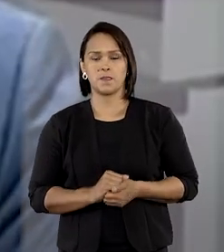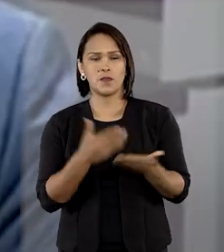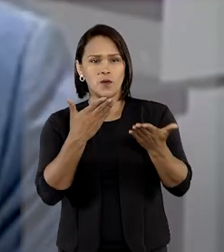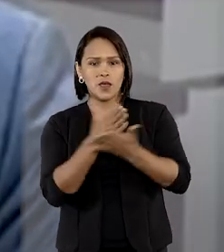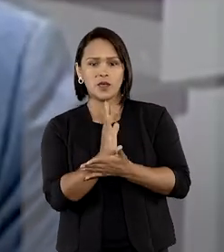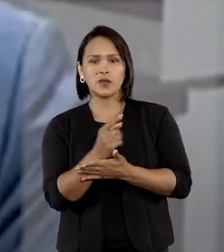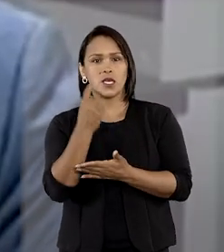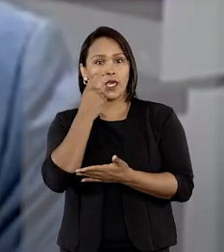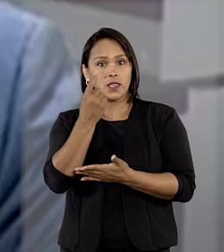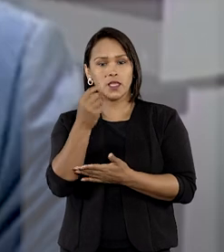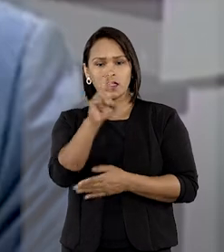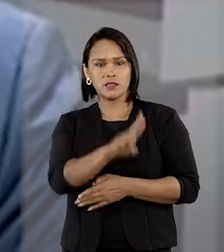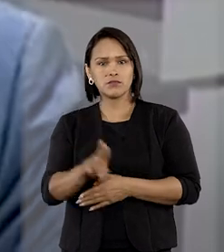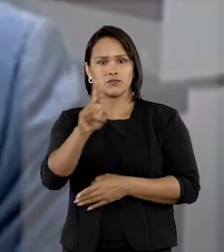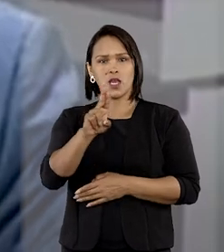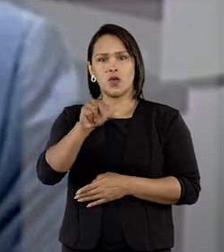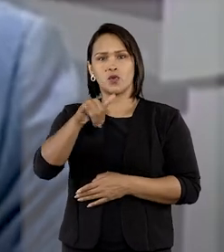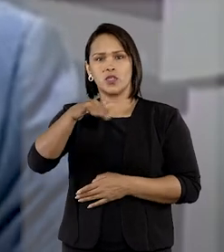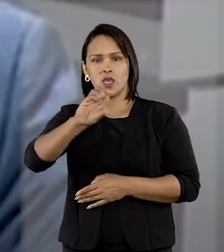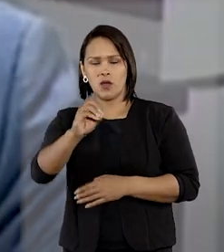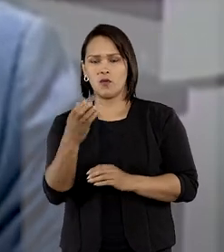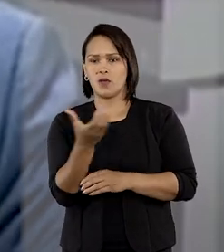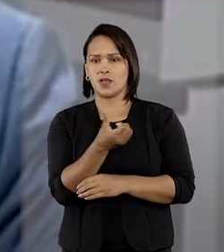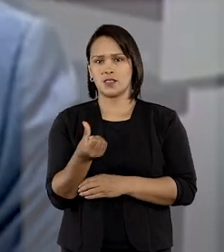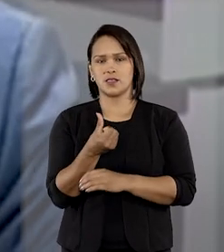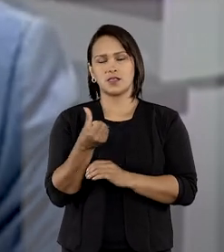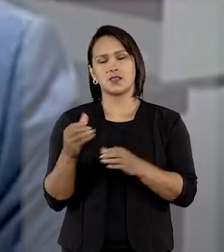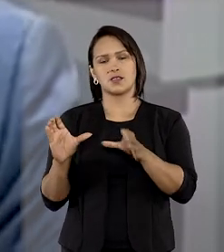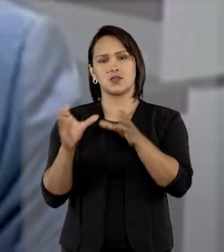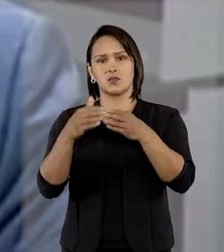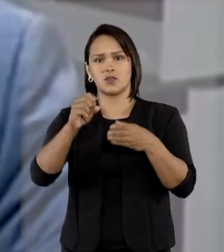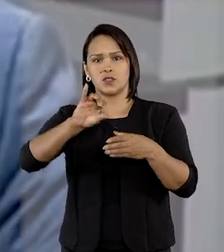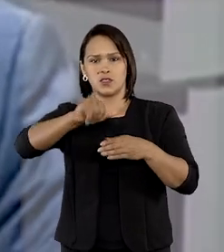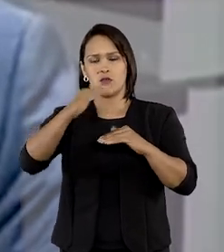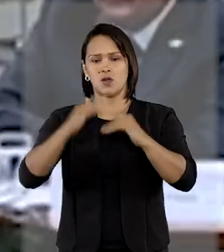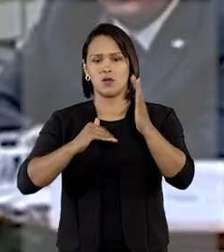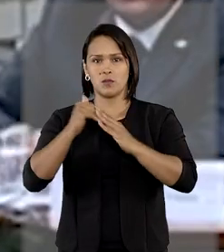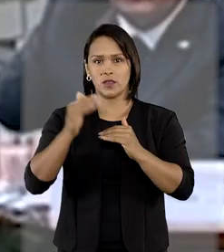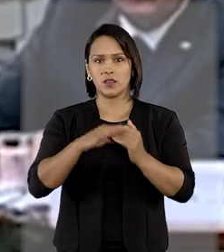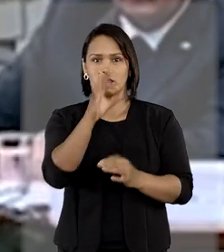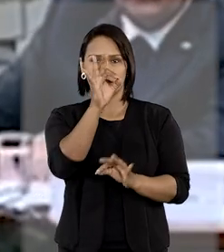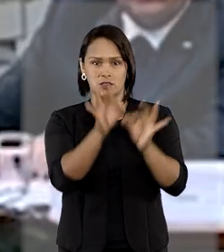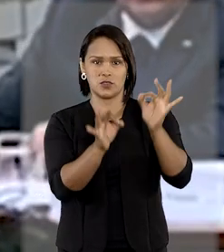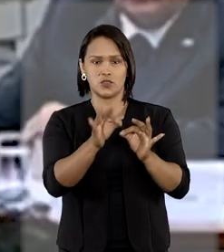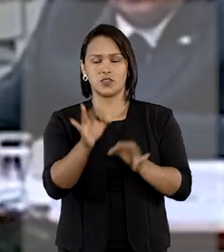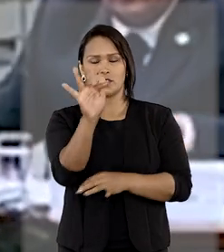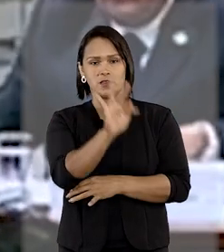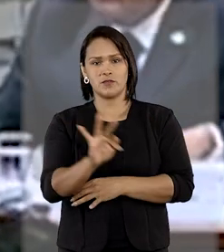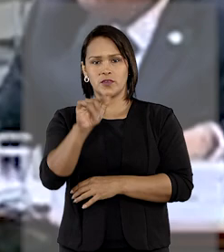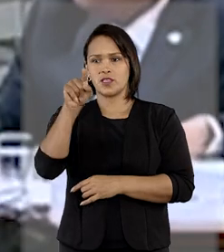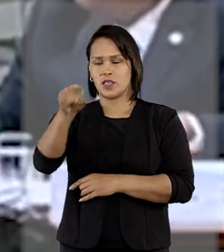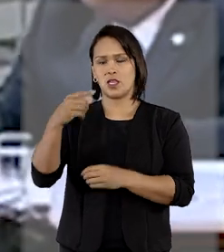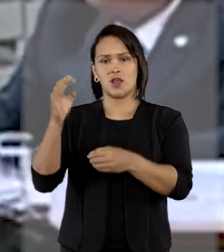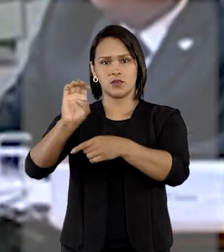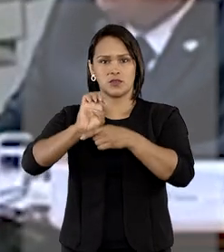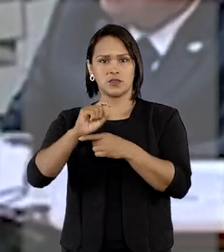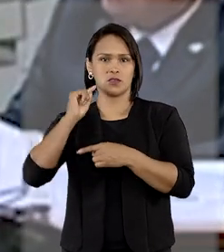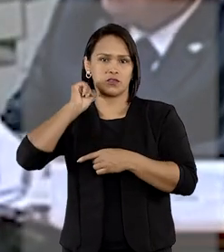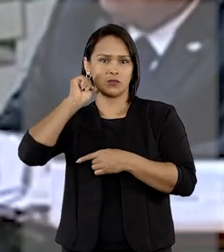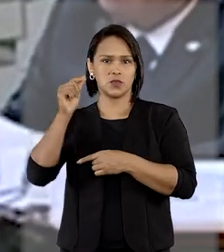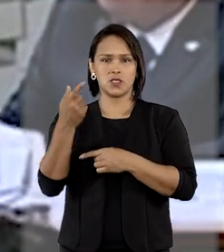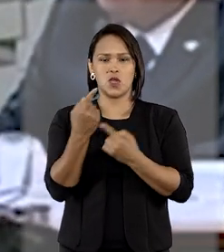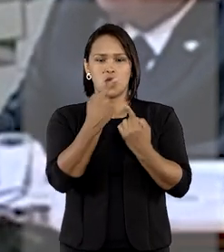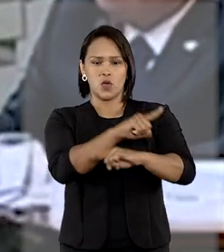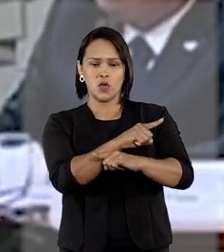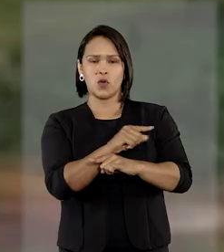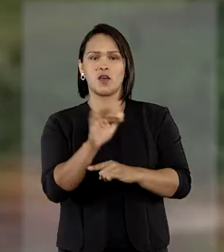causa, a sexta turma definiu a competência da Justiça Federal de Minas Gerais para julgar a ação penal contra Fábio Schwarzman, ex